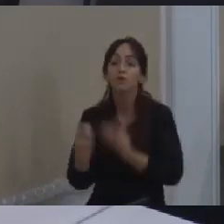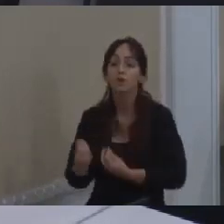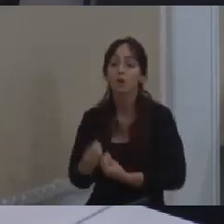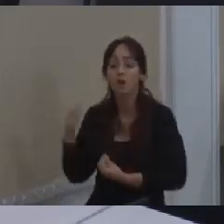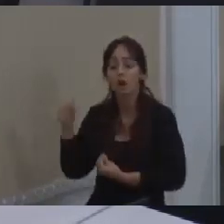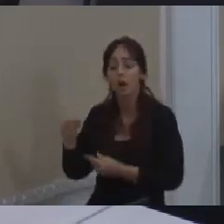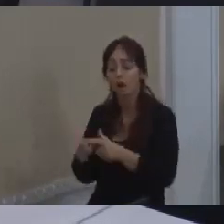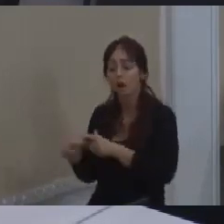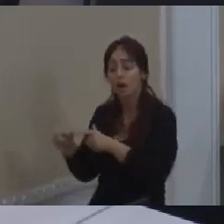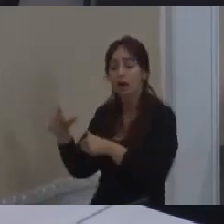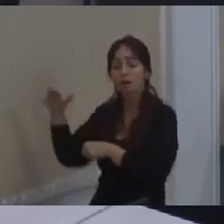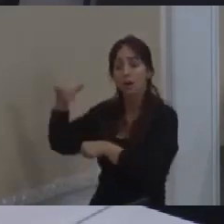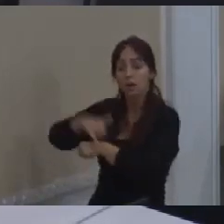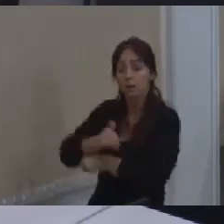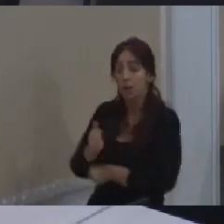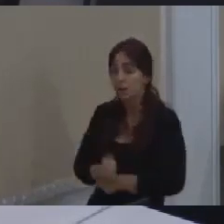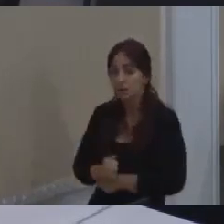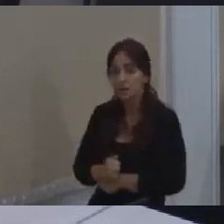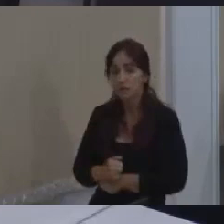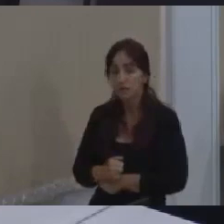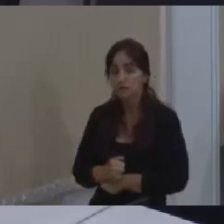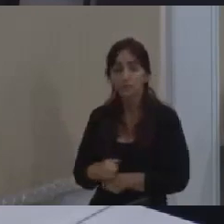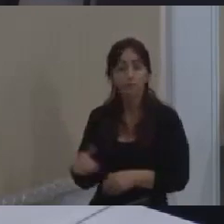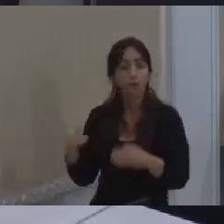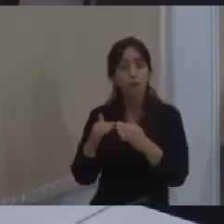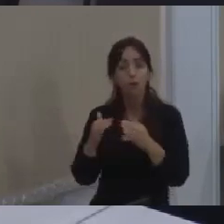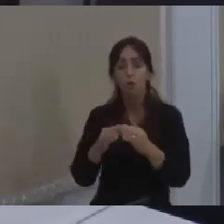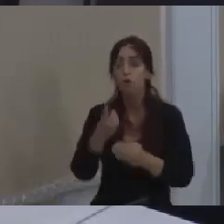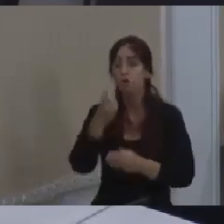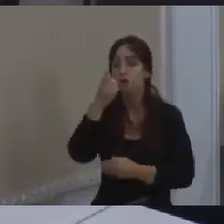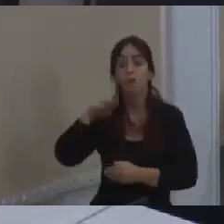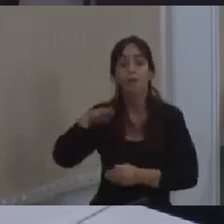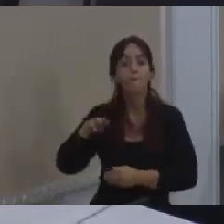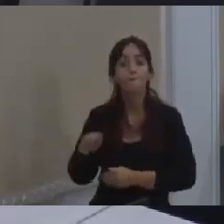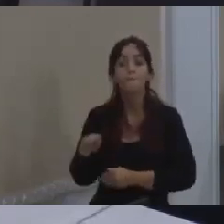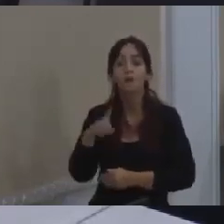não bate com um bilhão de reais para você fazer infraestrutura.